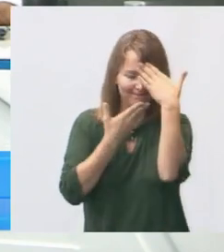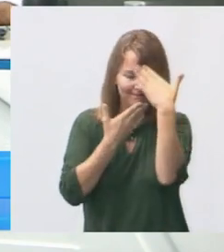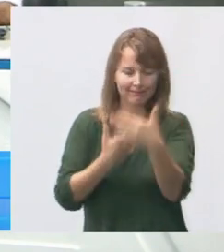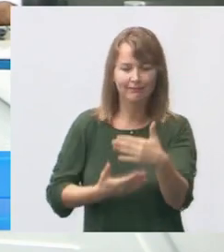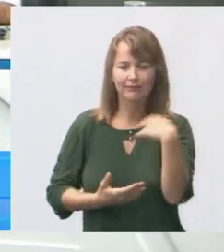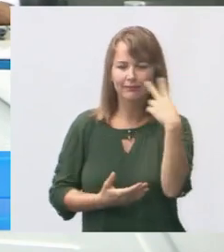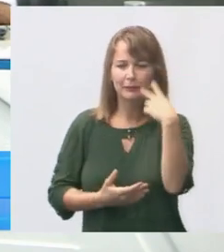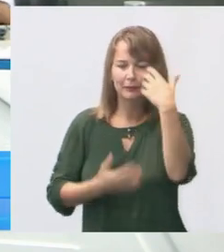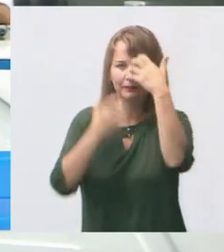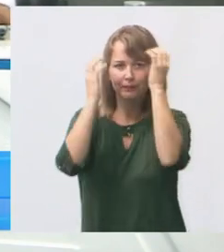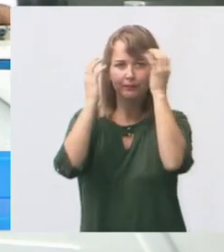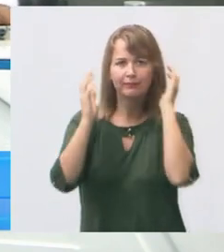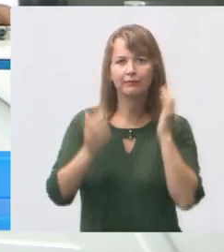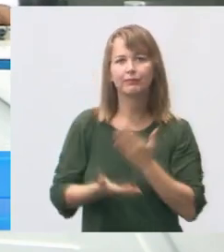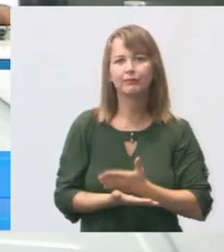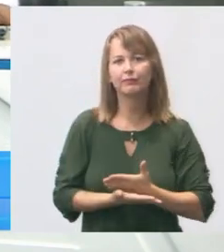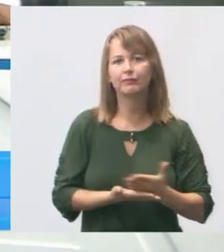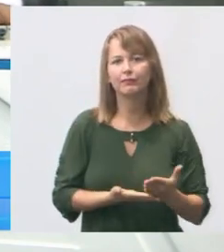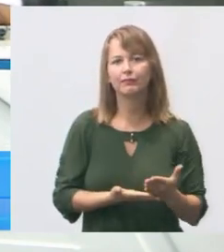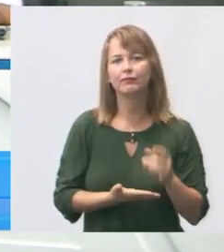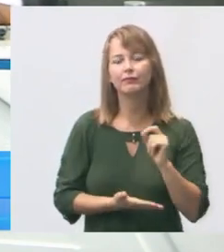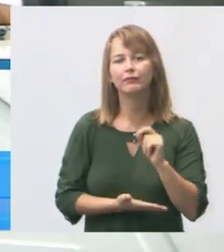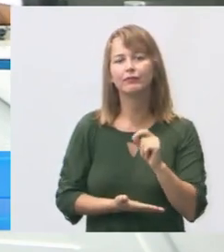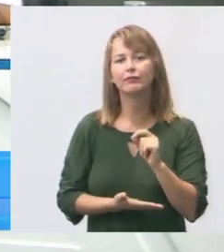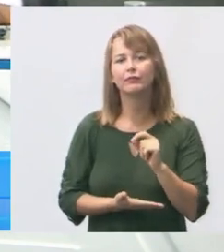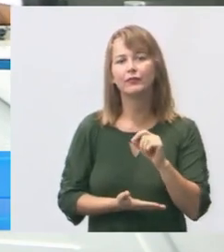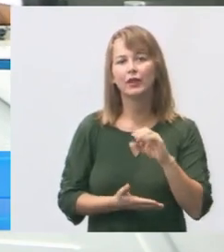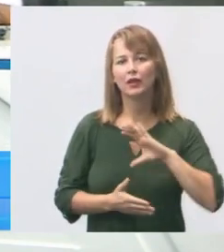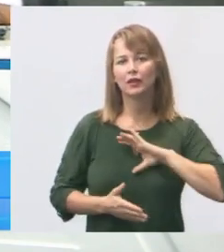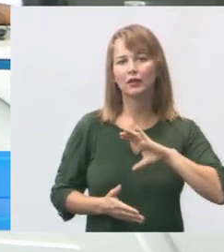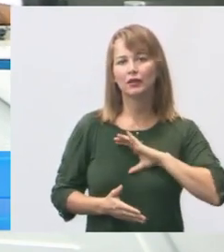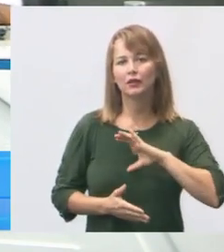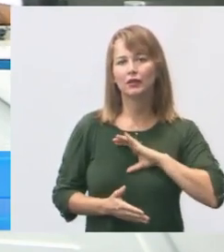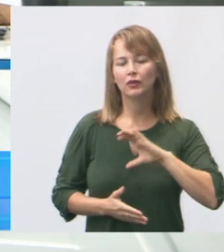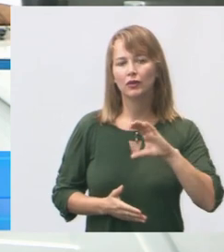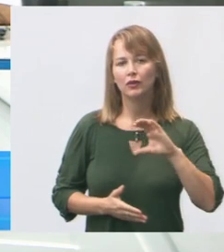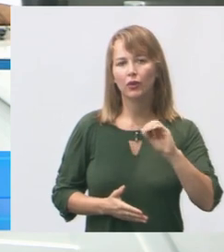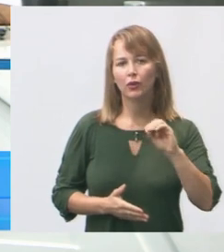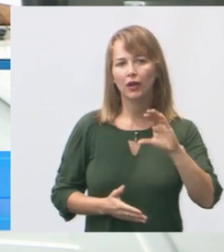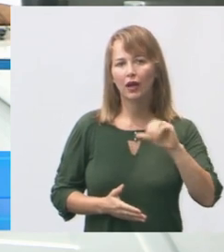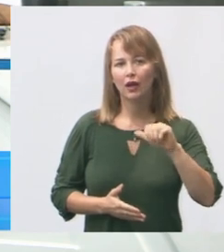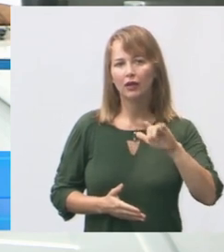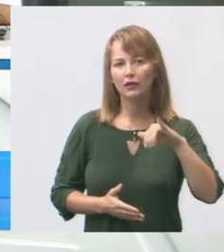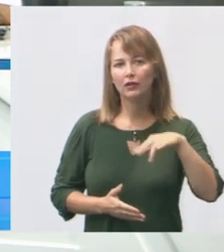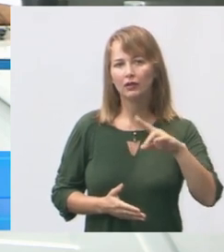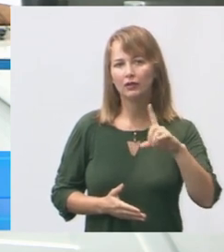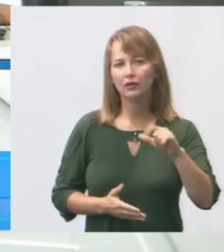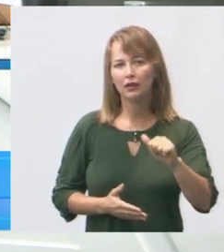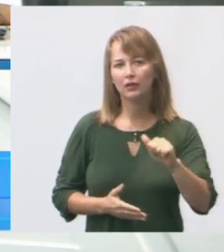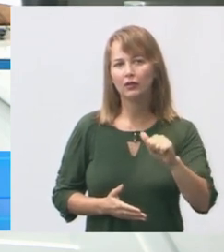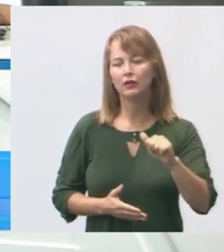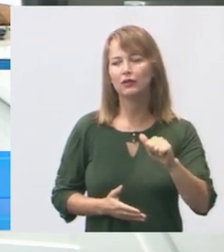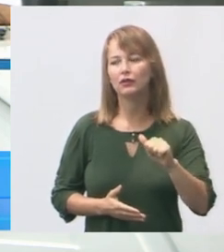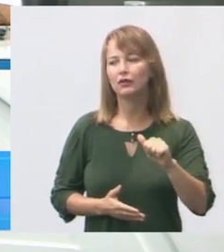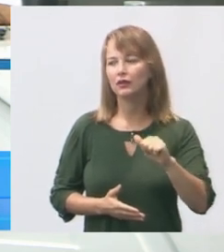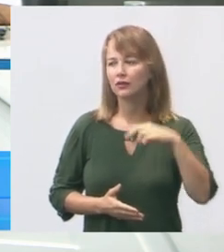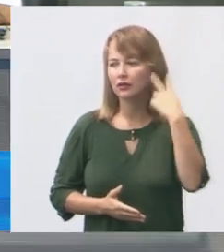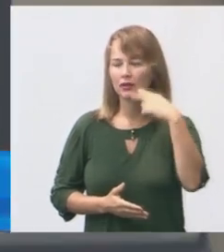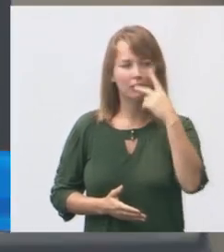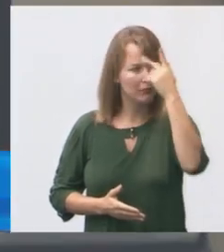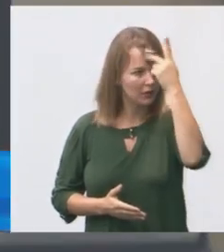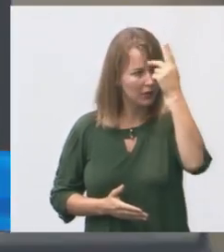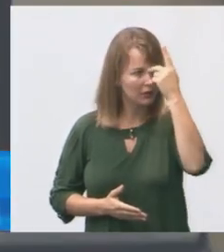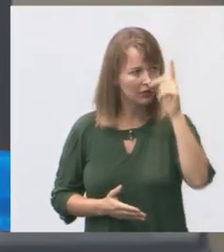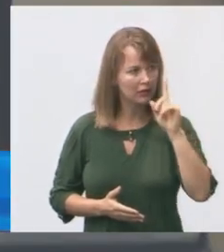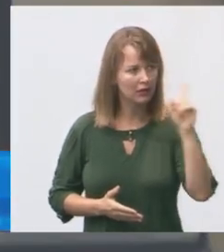Eu vou iniciar aqui pela CMEI, ou Carlina Nunes de Andrade. O vereador Parrini está ali, lá de São